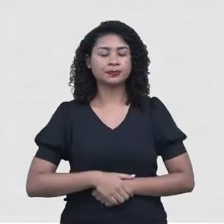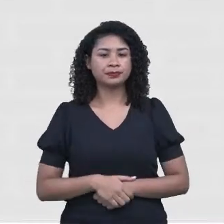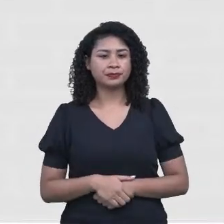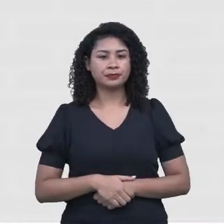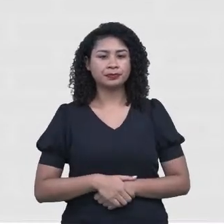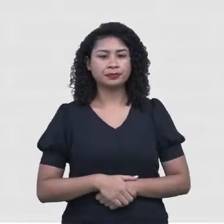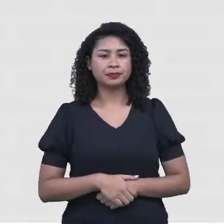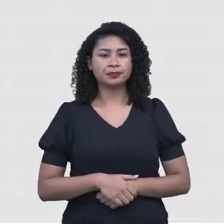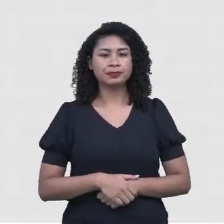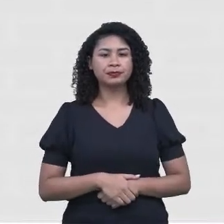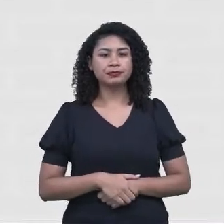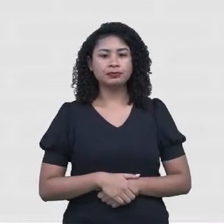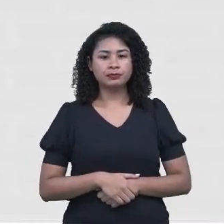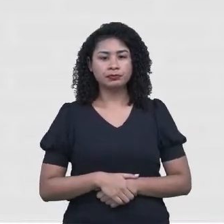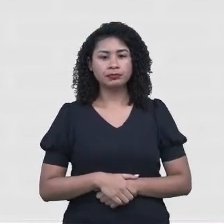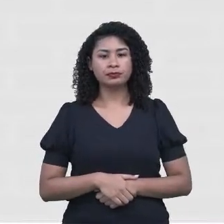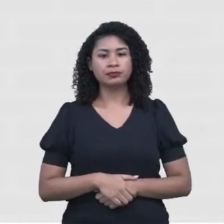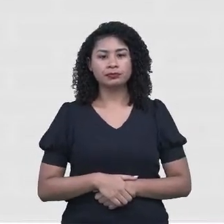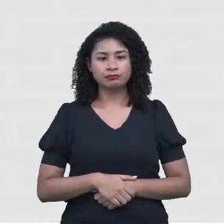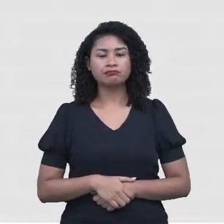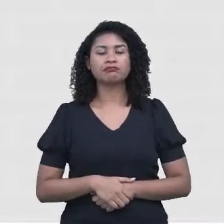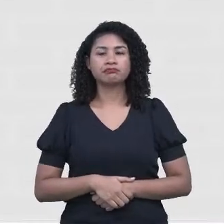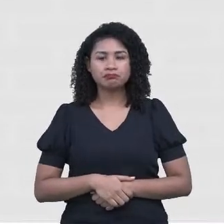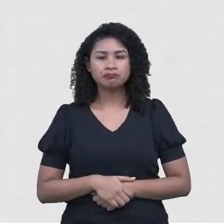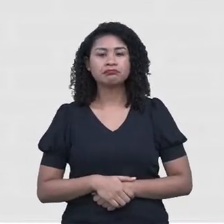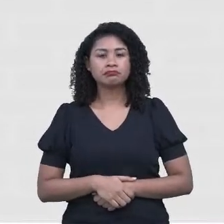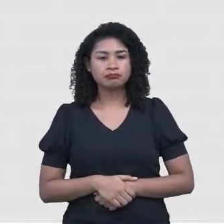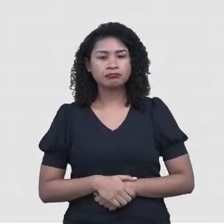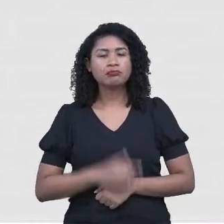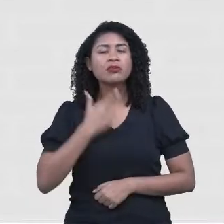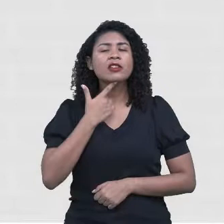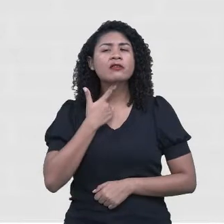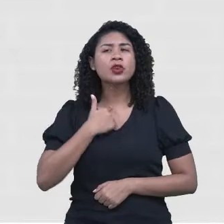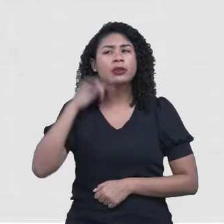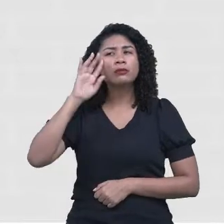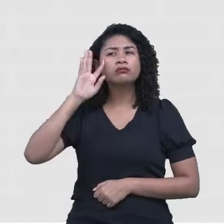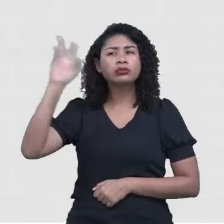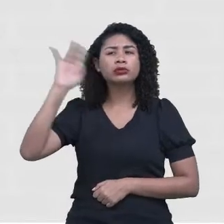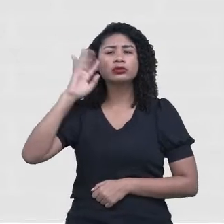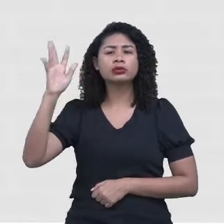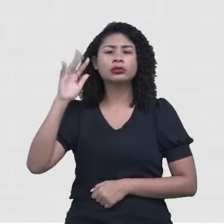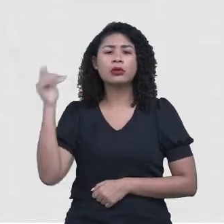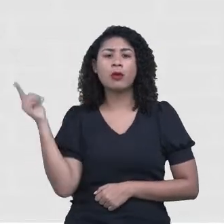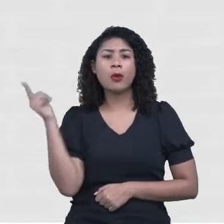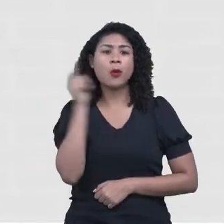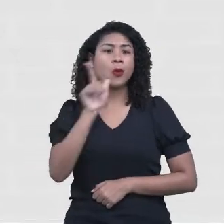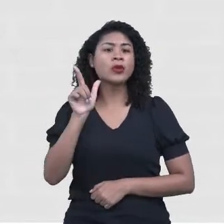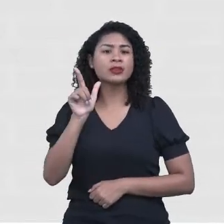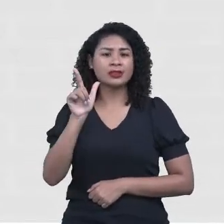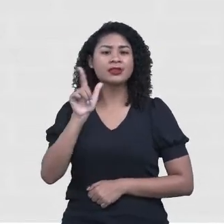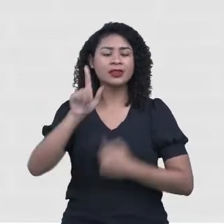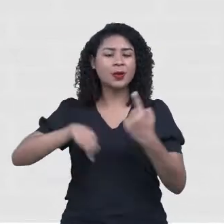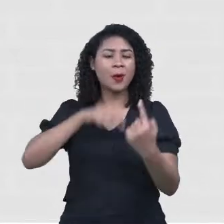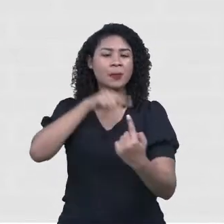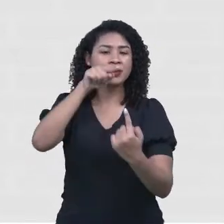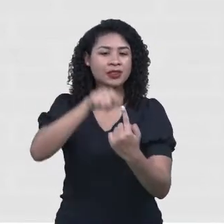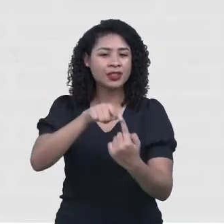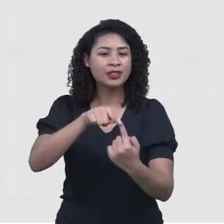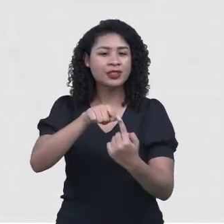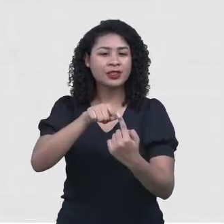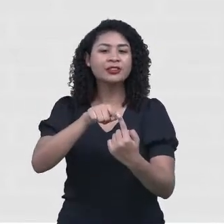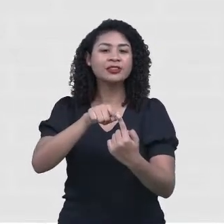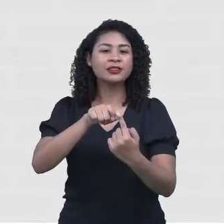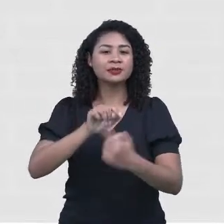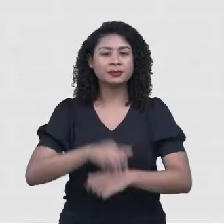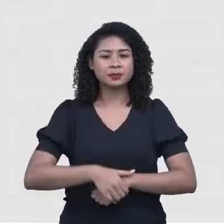estável de alcançar algo significativo para o seu sujeito. Olha só, olha o que é o projeto de vida.